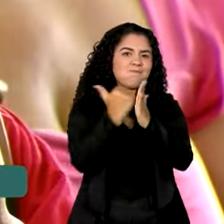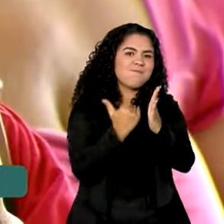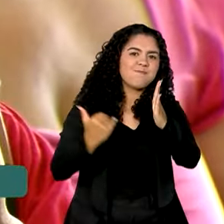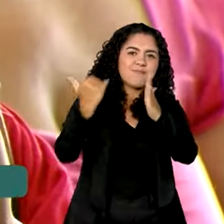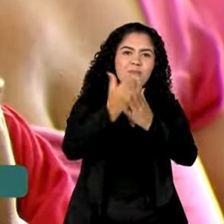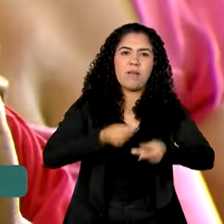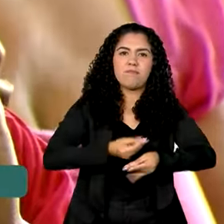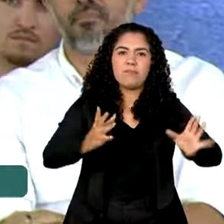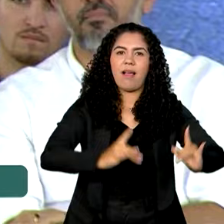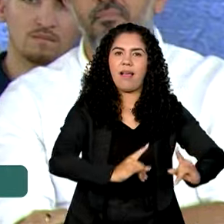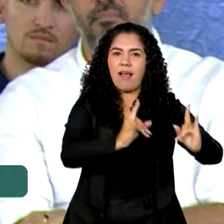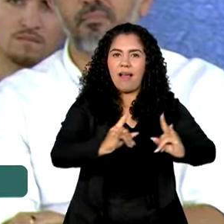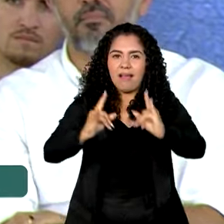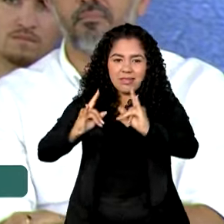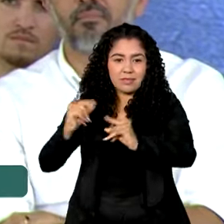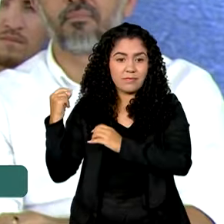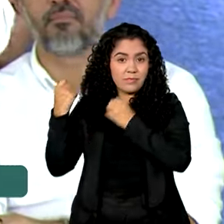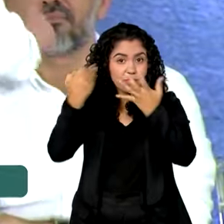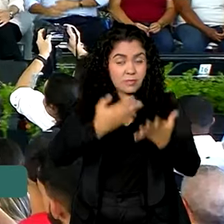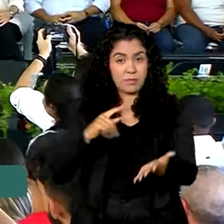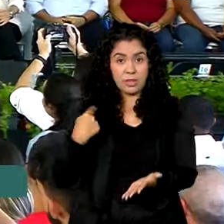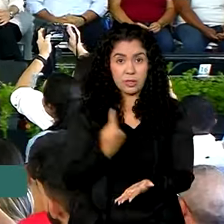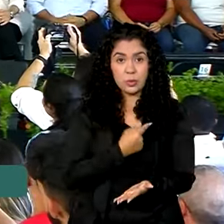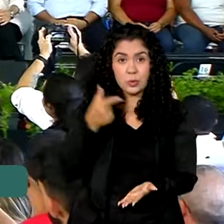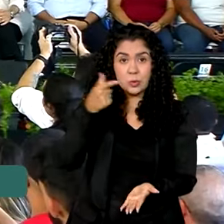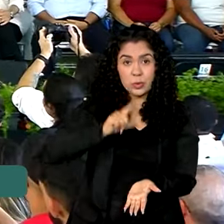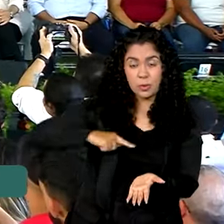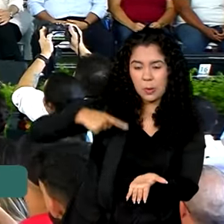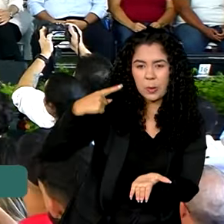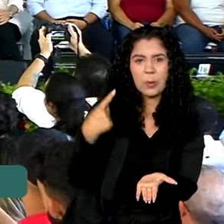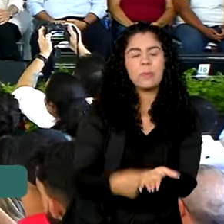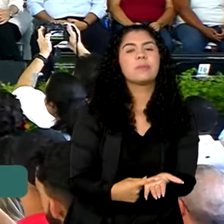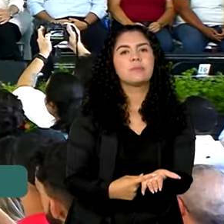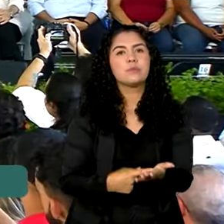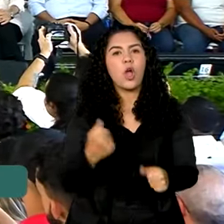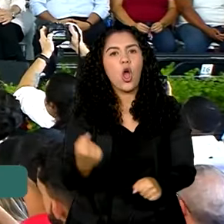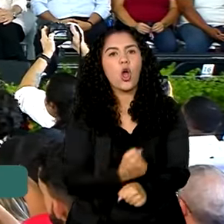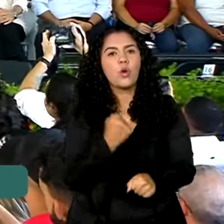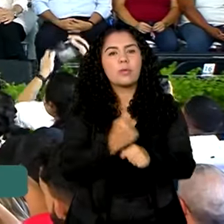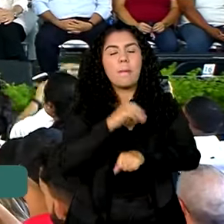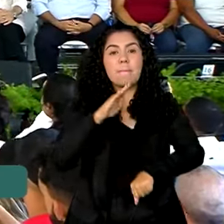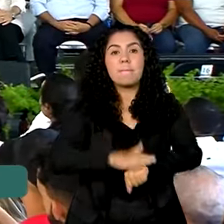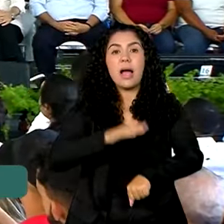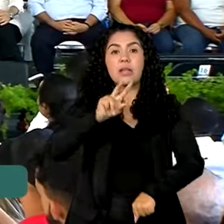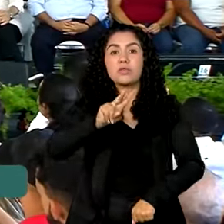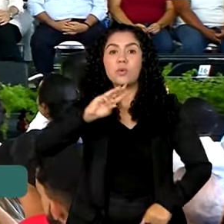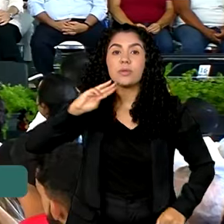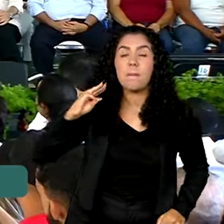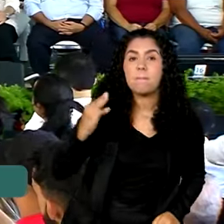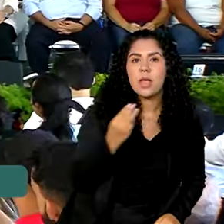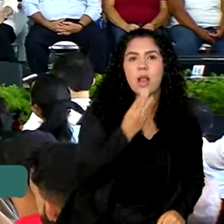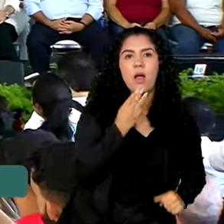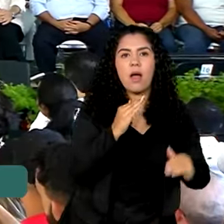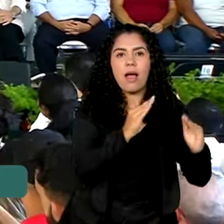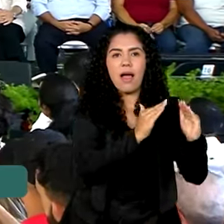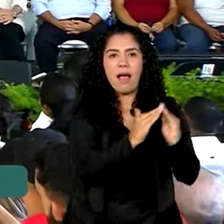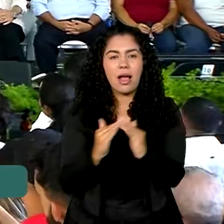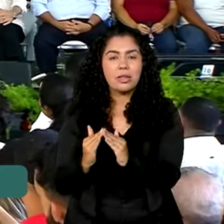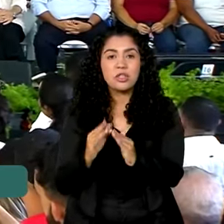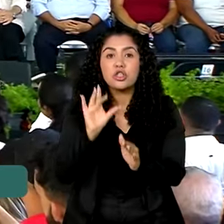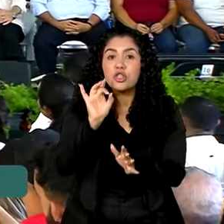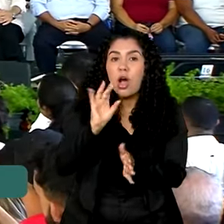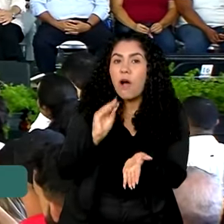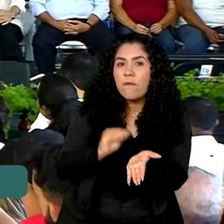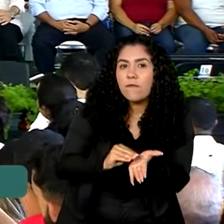Nós assumimos o compromisso de construir mais 2 milhões de casas. E só falta dois